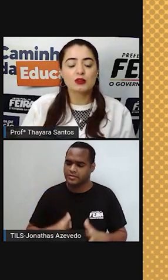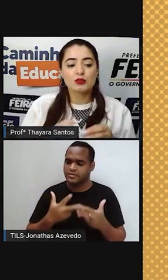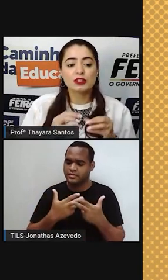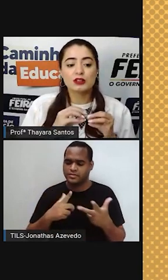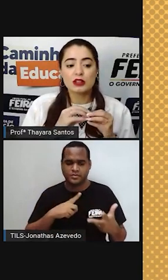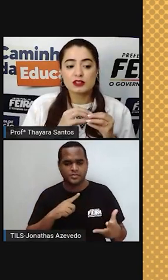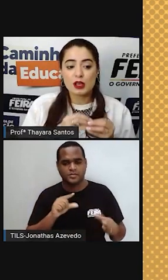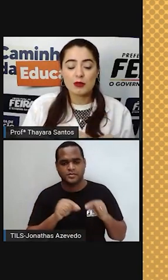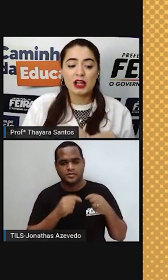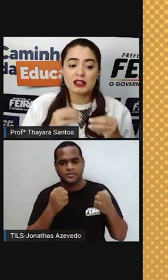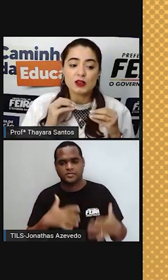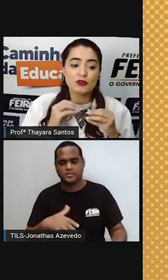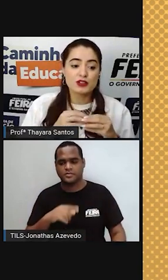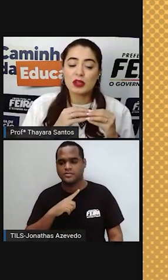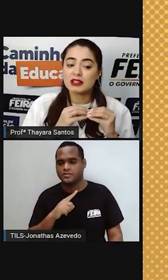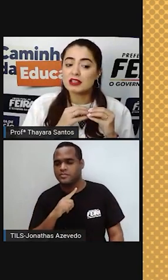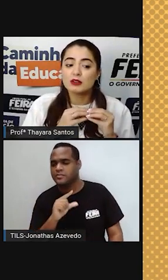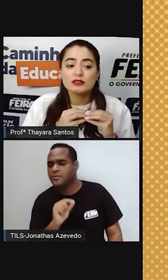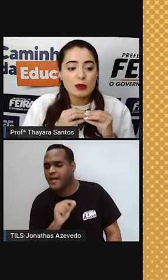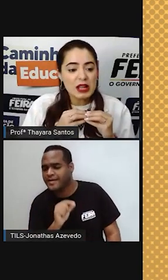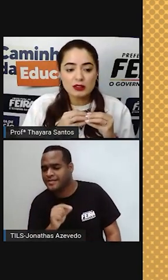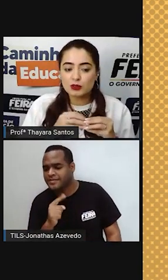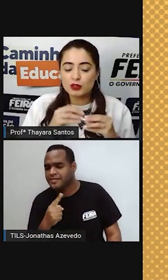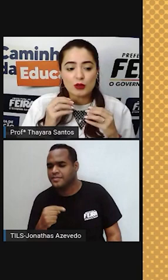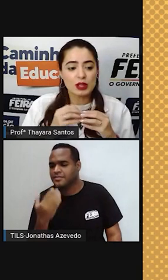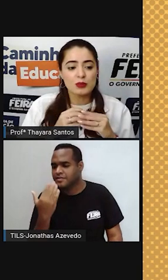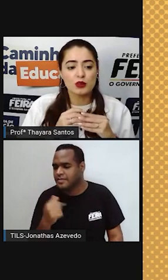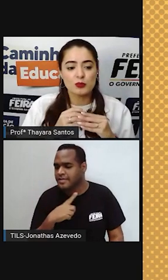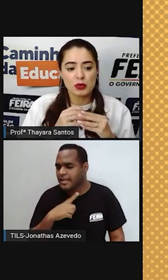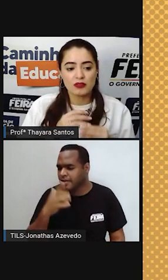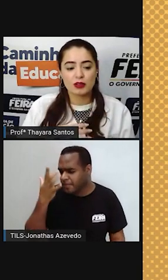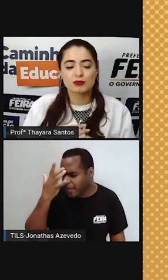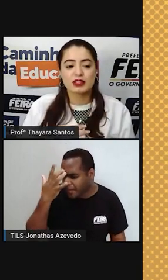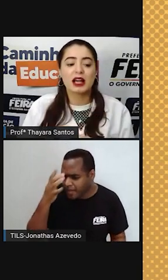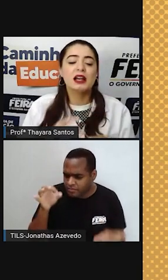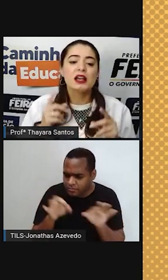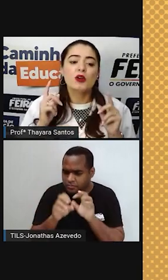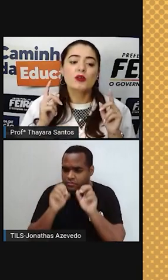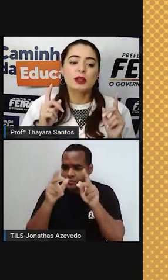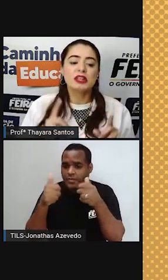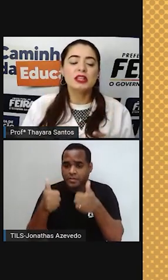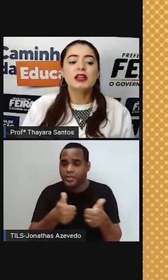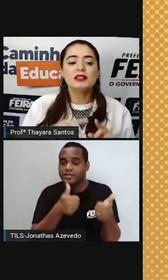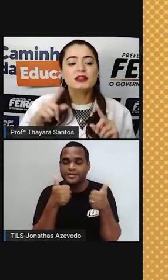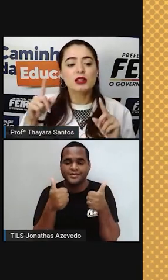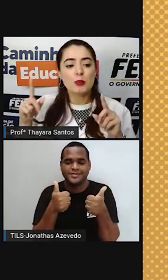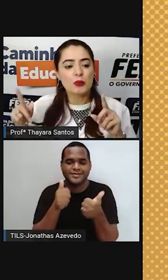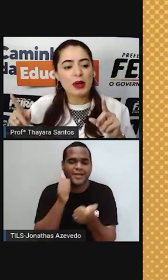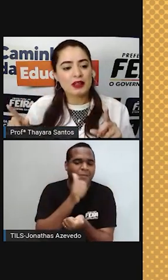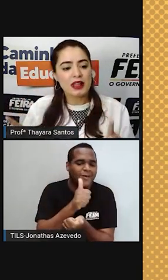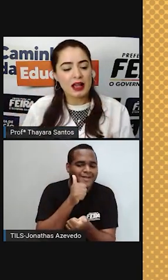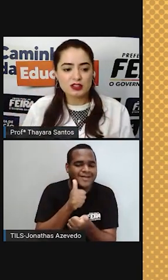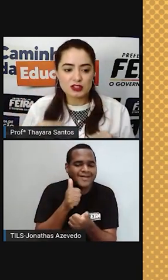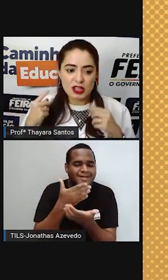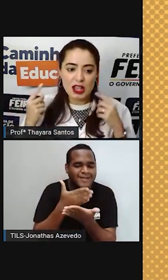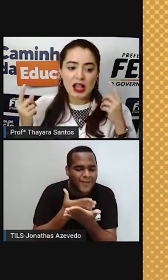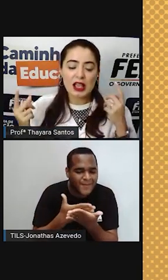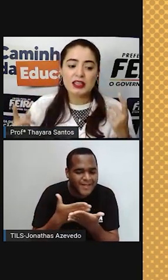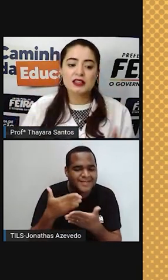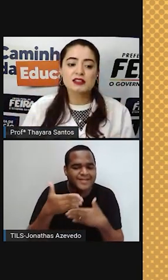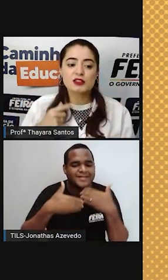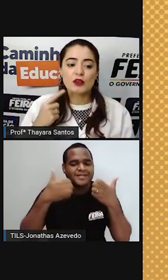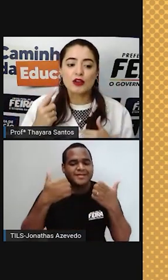a gente está lá no útero da nossa mãe, esse ovócito ainda não está maduro, não está pronto para fecundar. Quando a menina entra na puberdade,